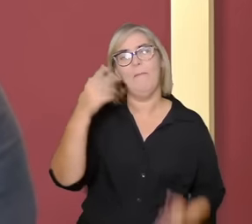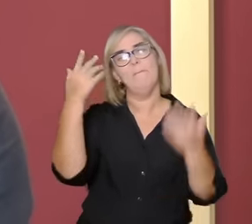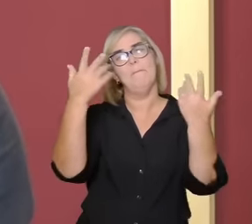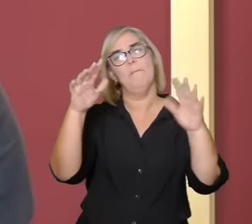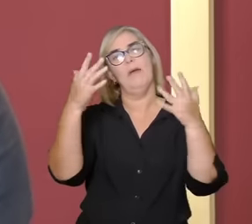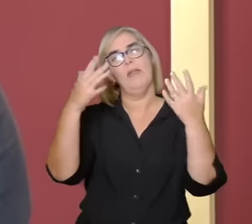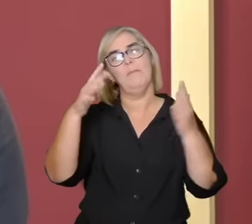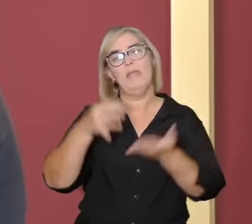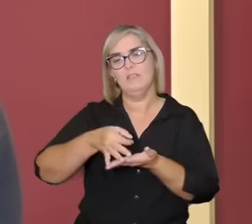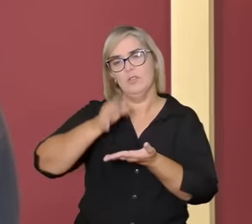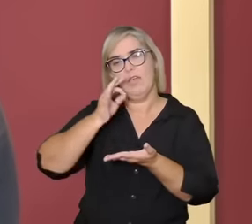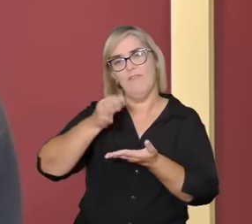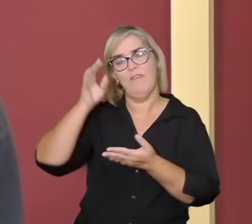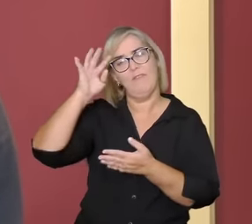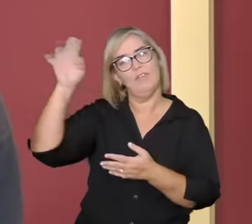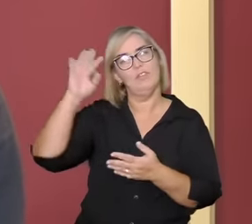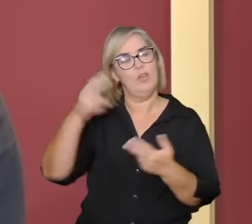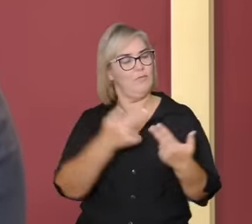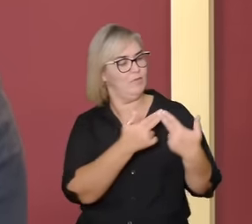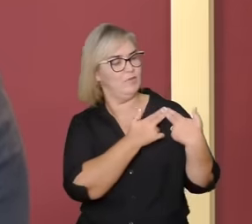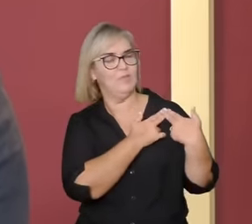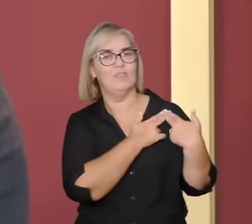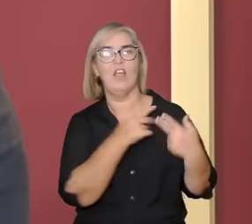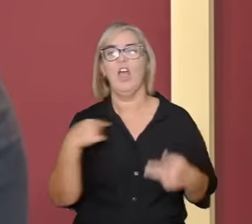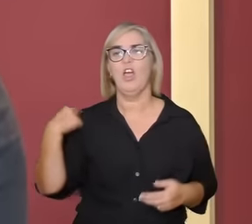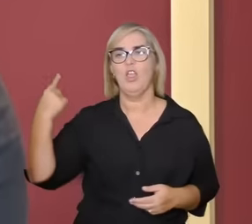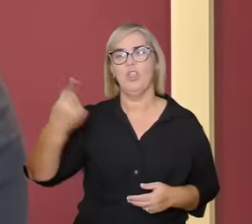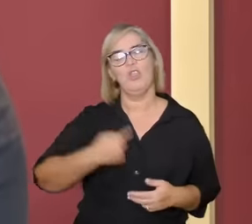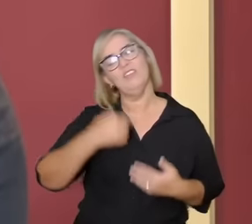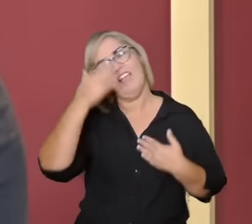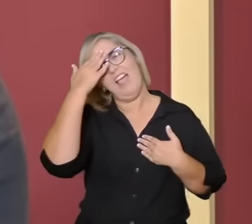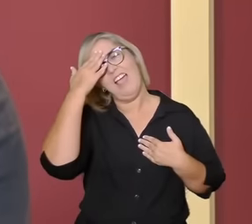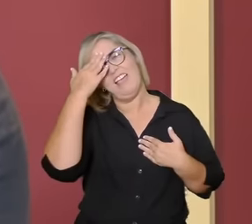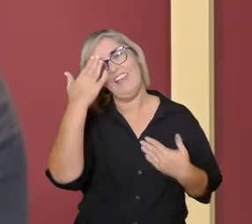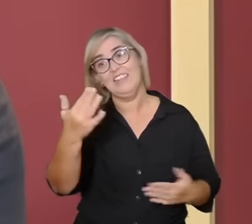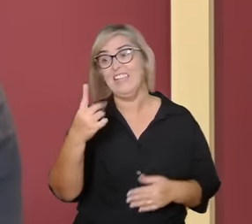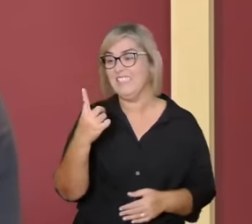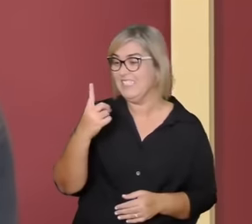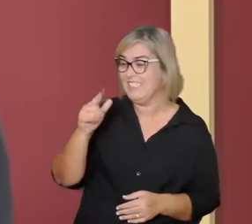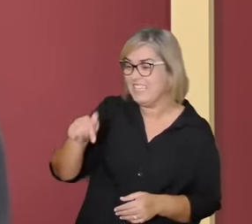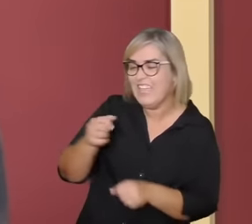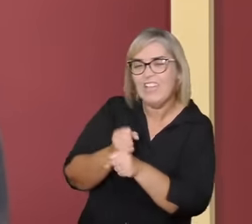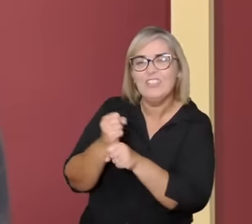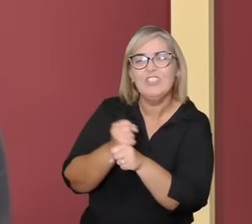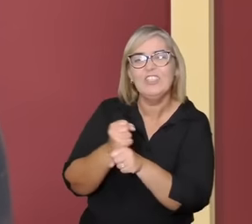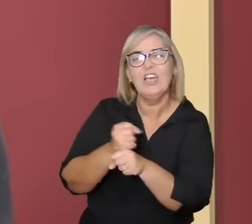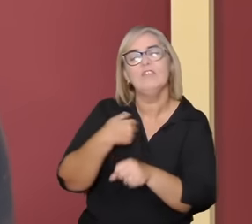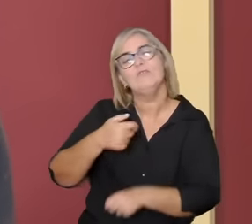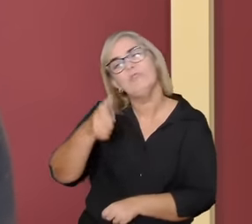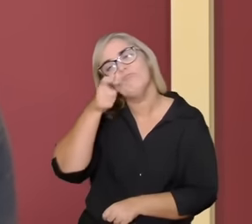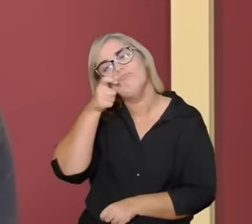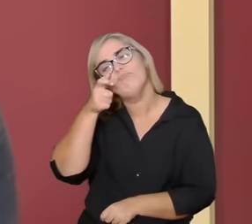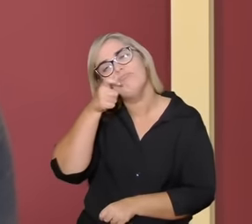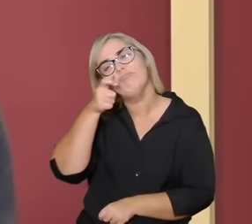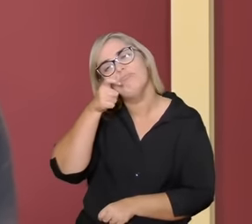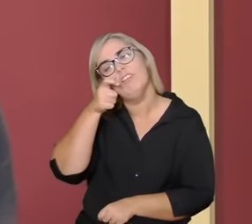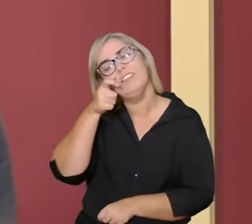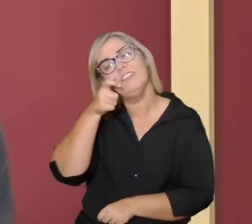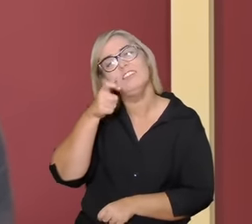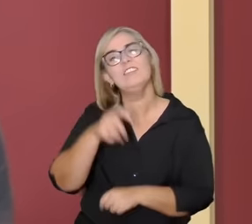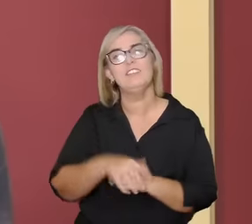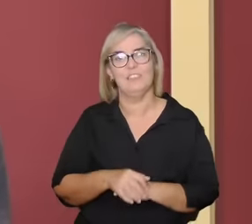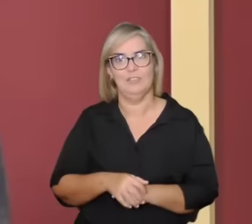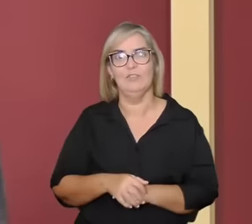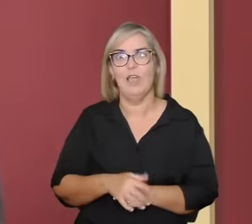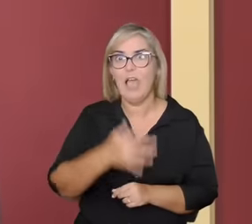trajetória do café filosófico nossa existência agradece estou com vocês há 17 anos como telespectadora os pensadores